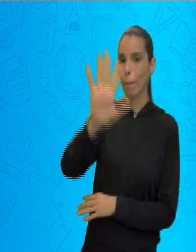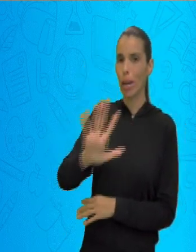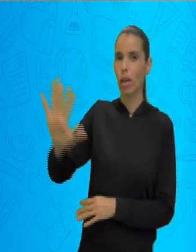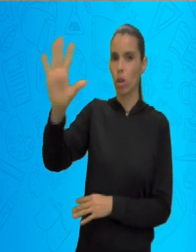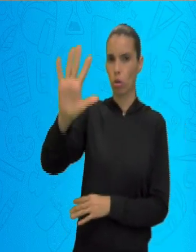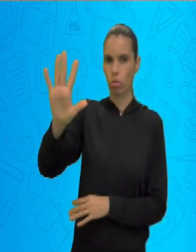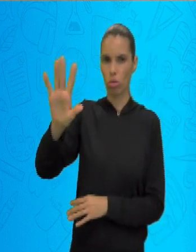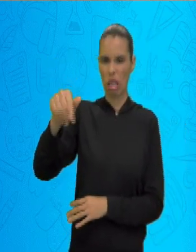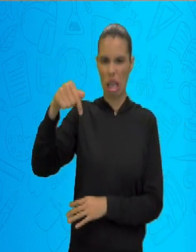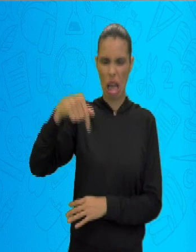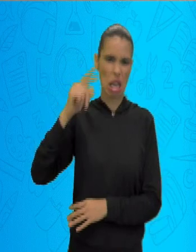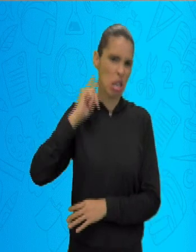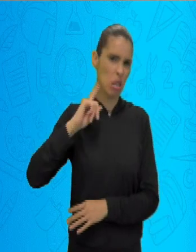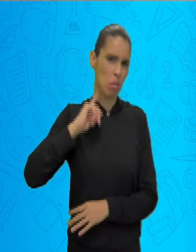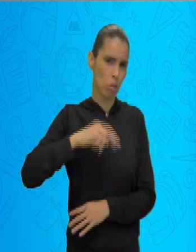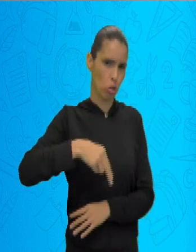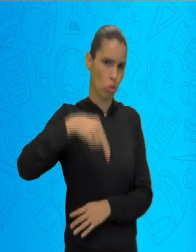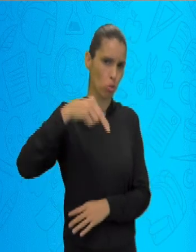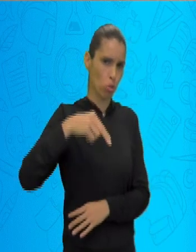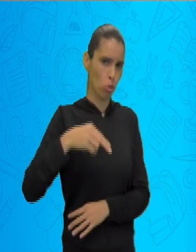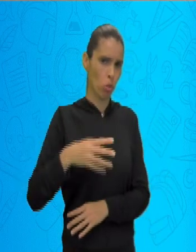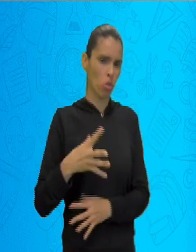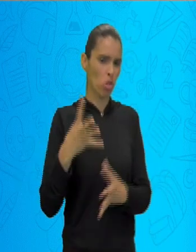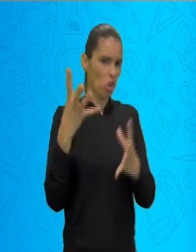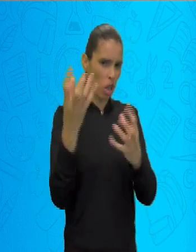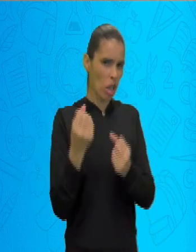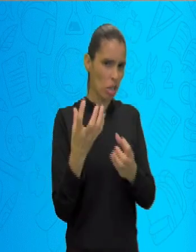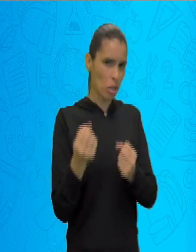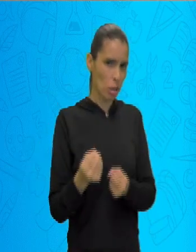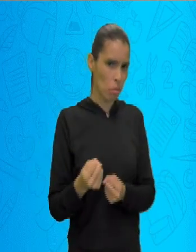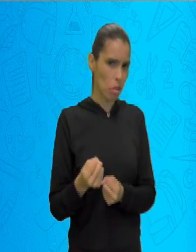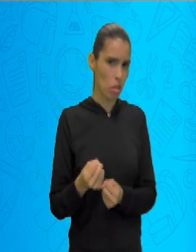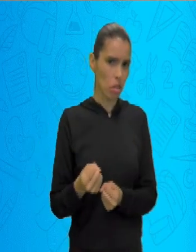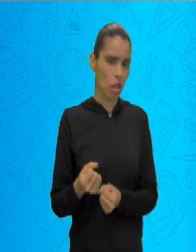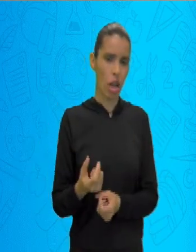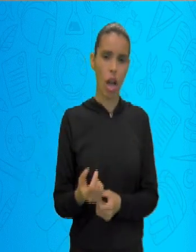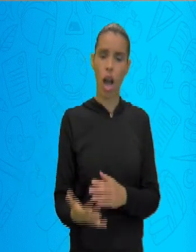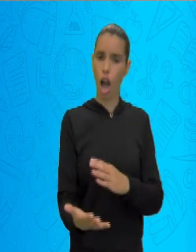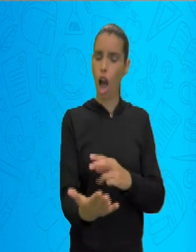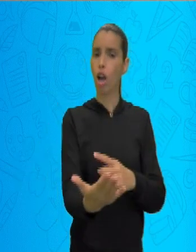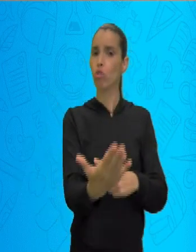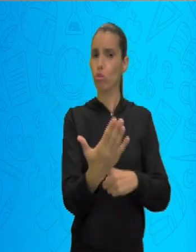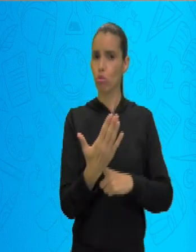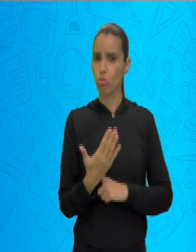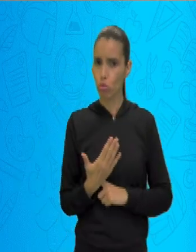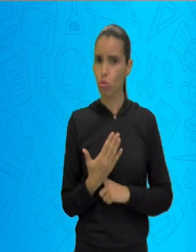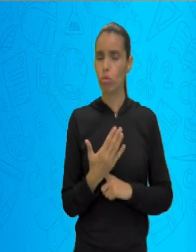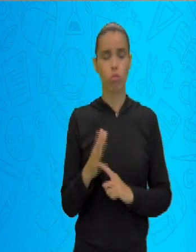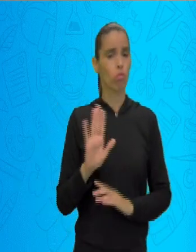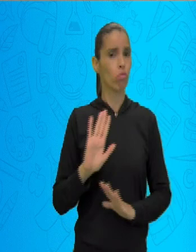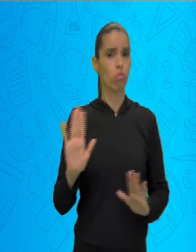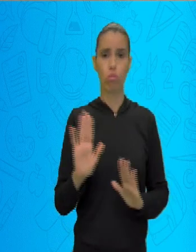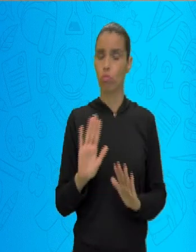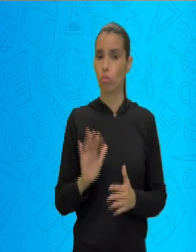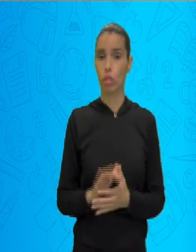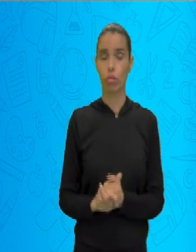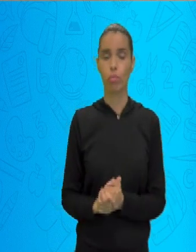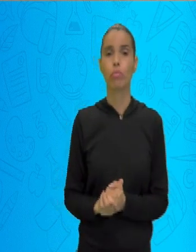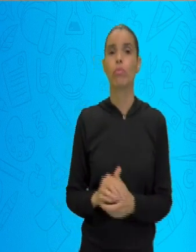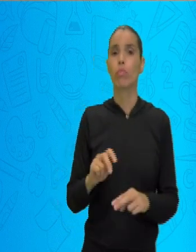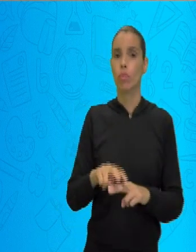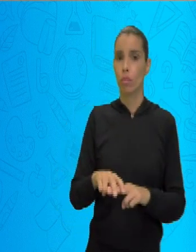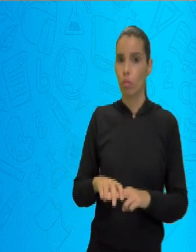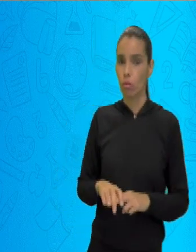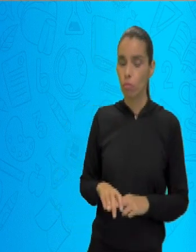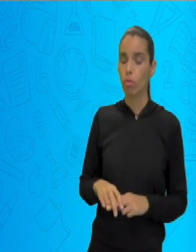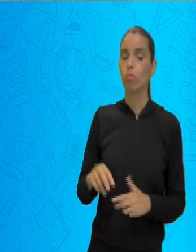Minas não recebia. Entendeu o porquê dessa nova divisão? Macrorregiões